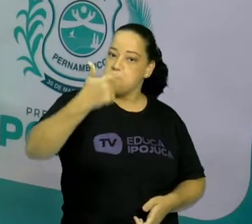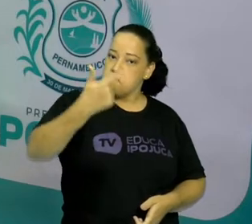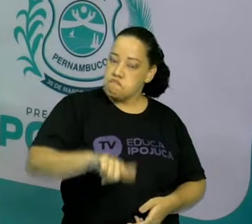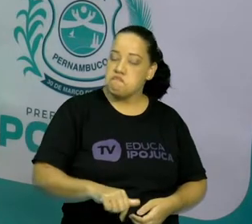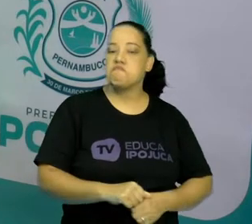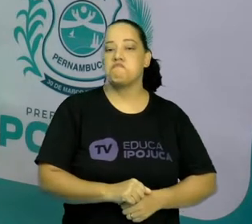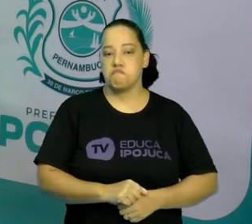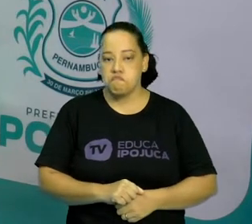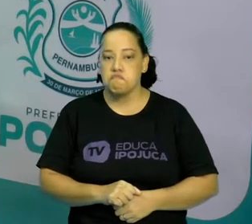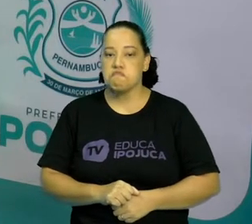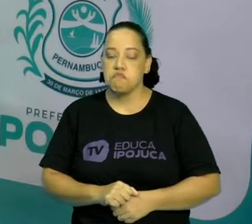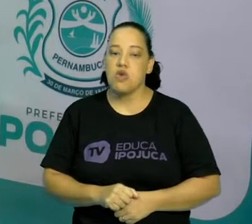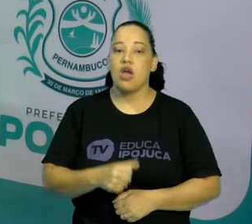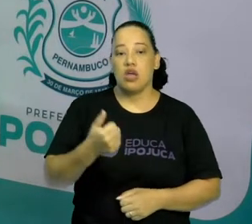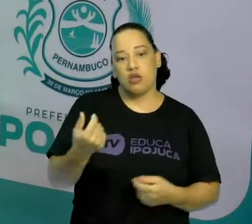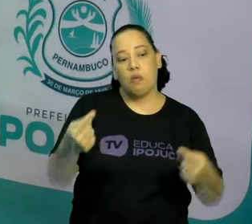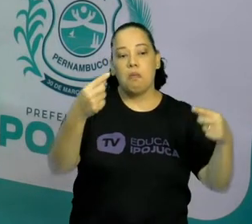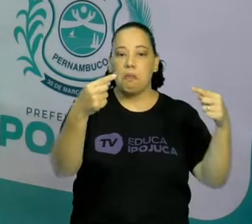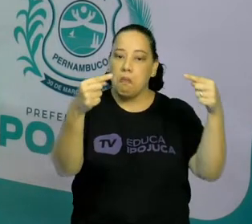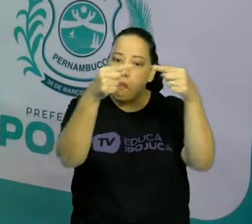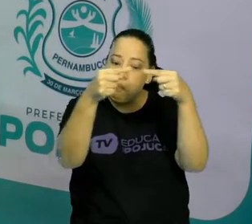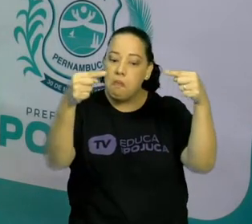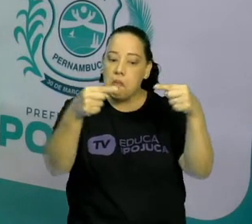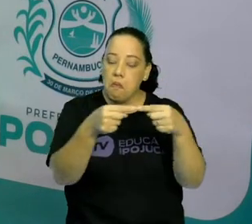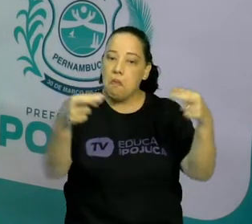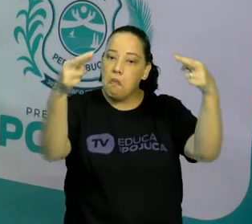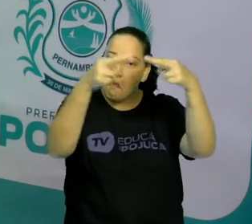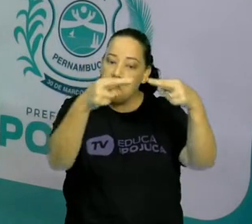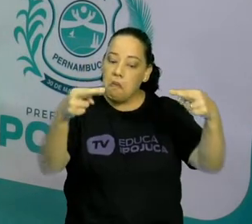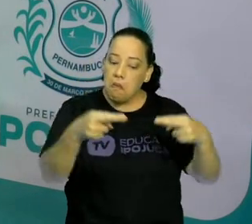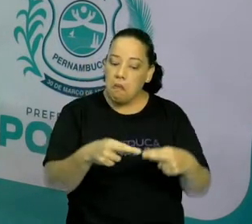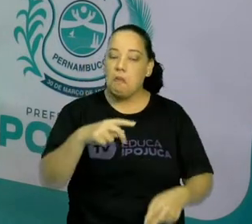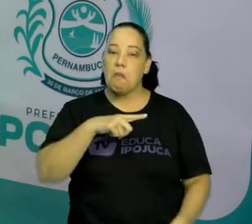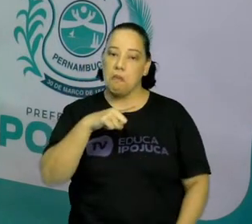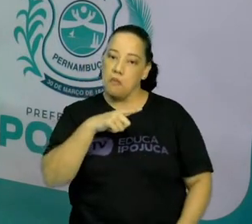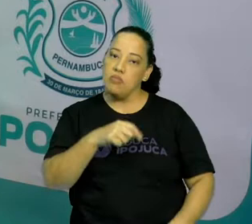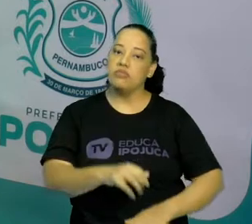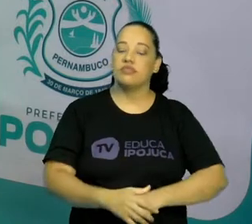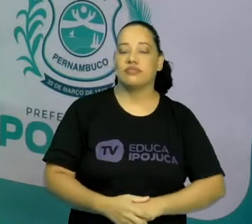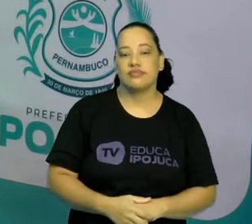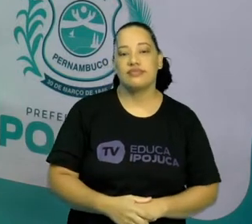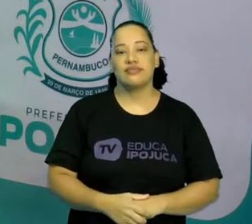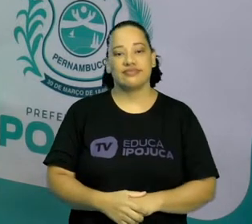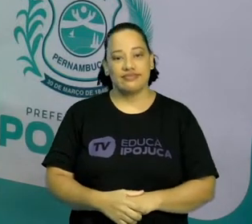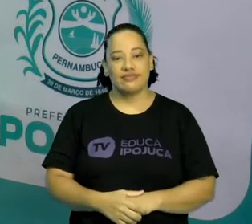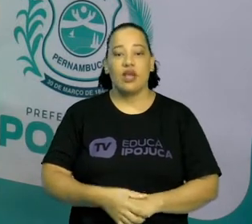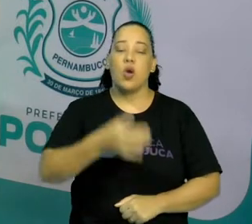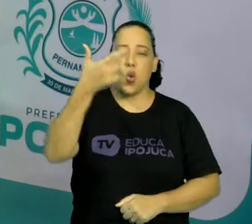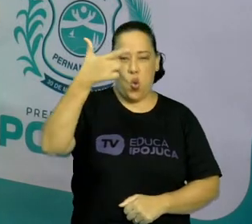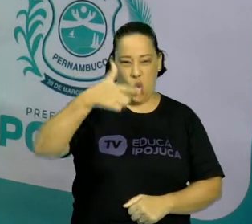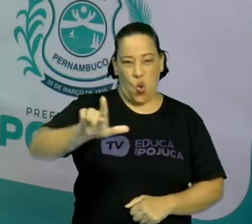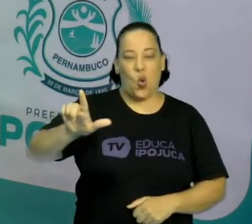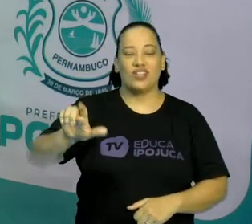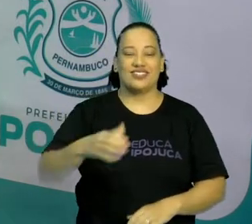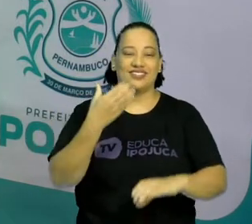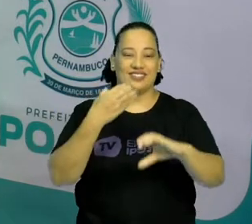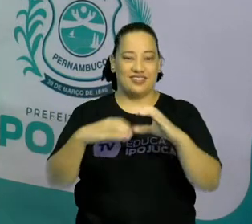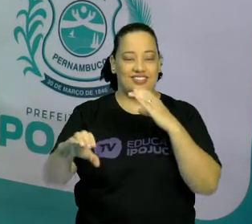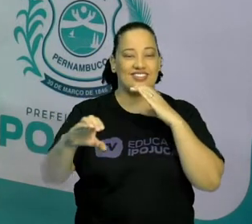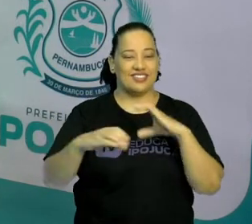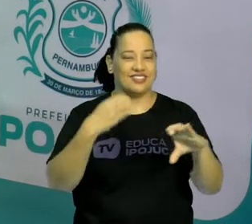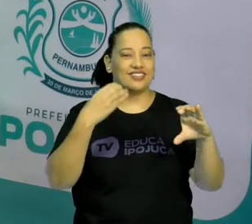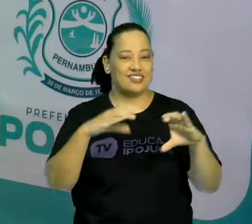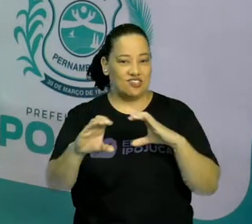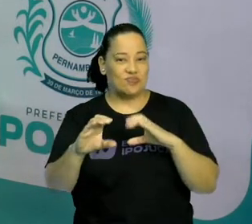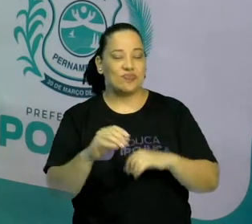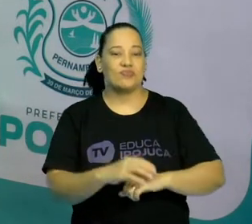palavra rima com a outra? Isso mesmo. Bom, em outras cantigas também, né,